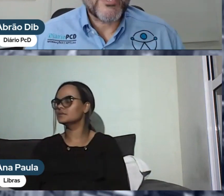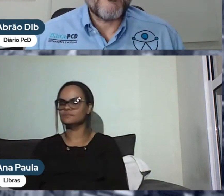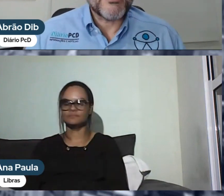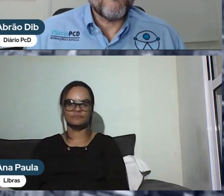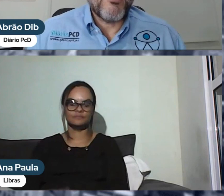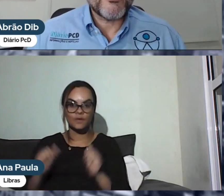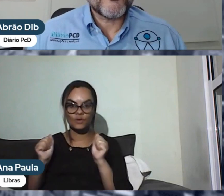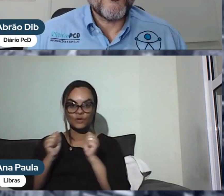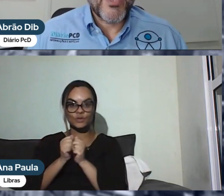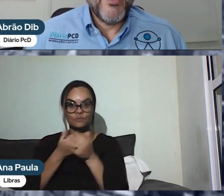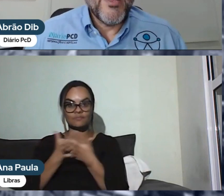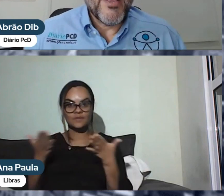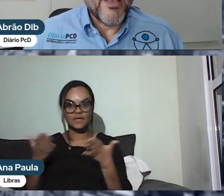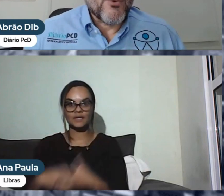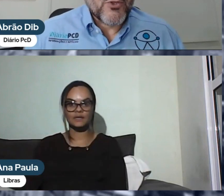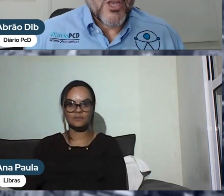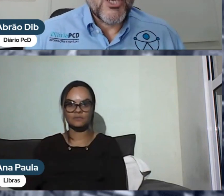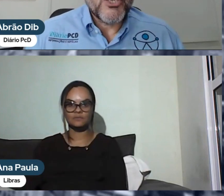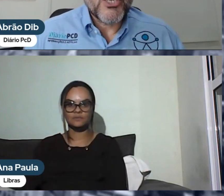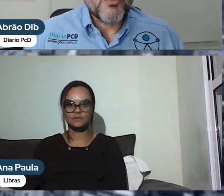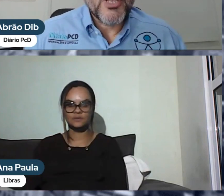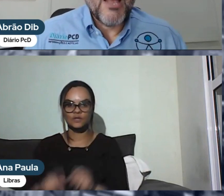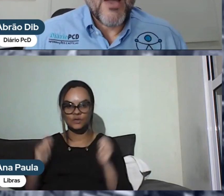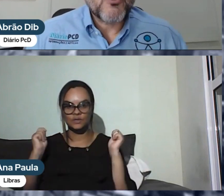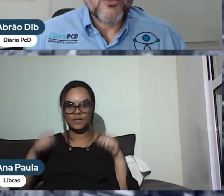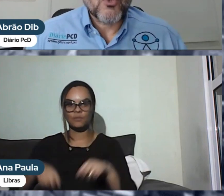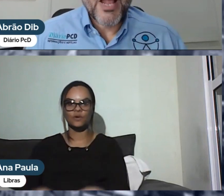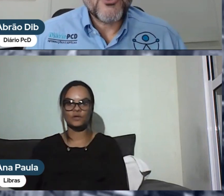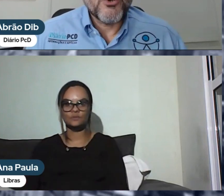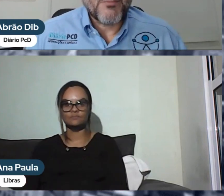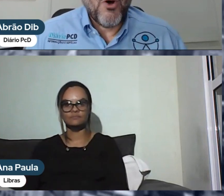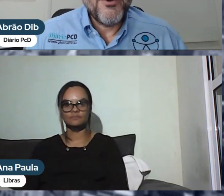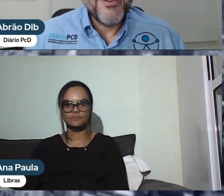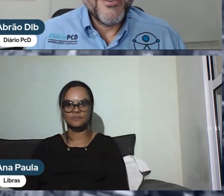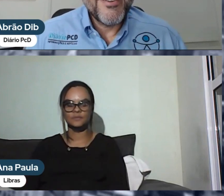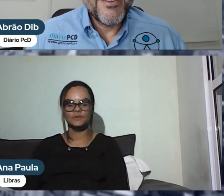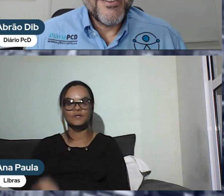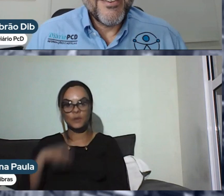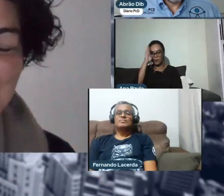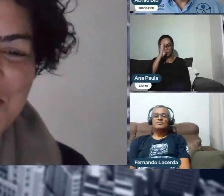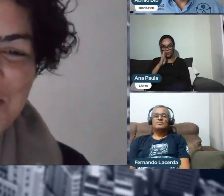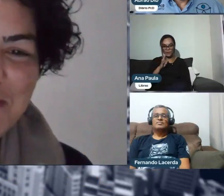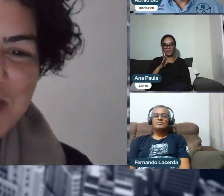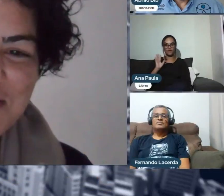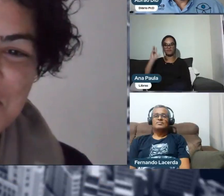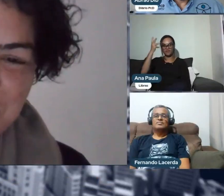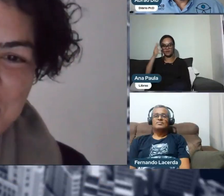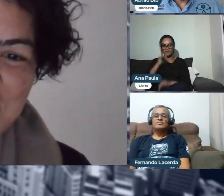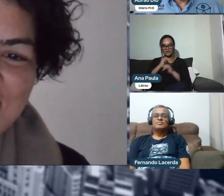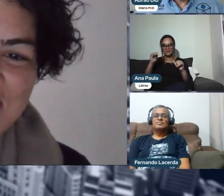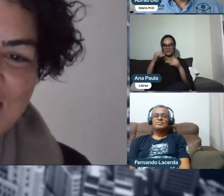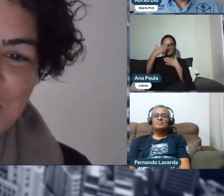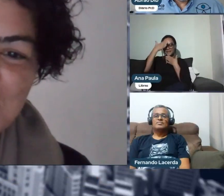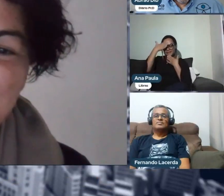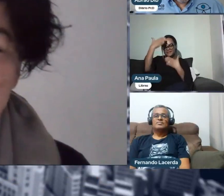estamos juntos aqui para divulgar o que tiver condições de a gente poder levar isso para todo o Brasil, tá bom? Tá ótimo, Adrão, muito